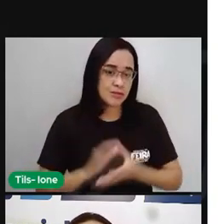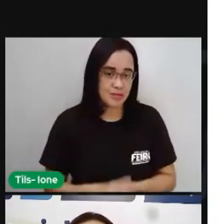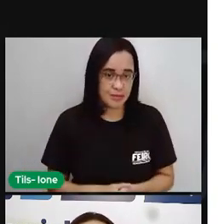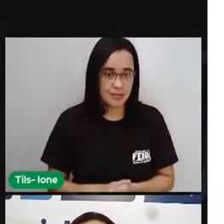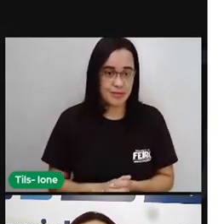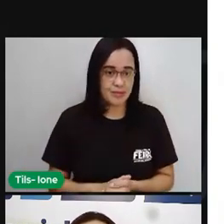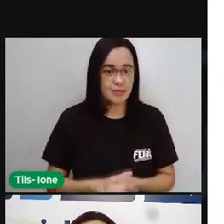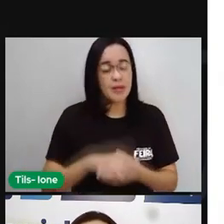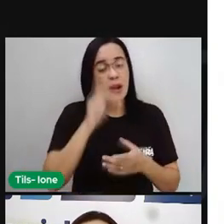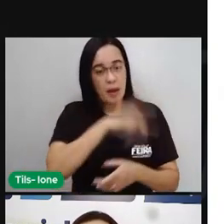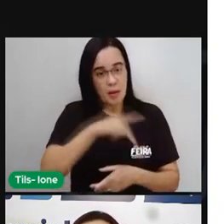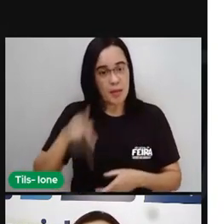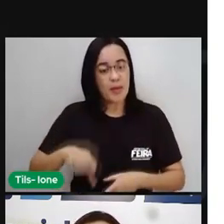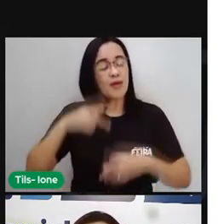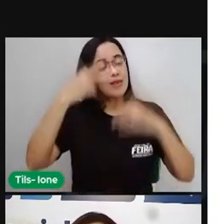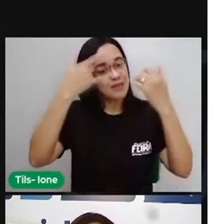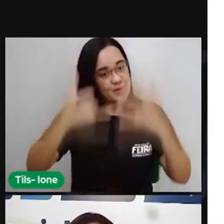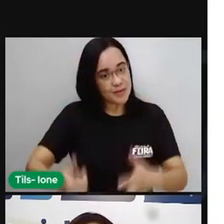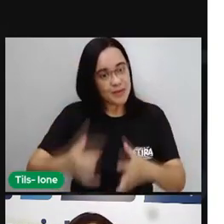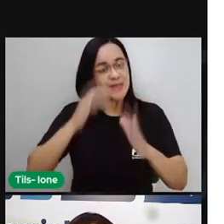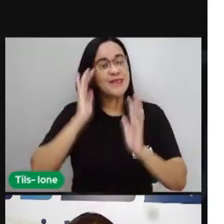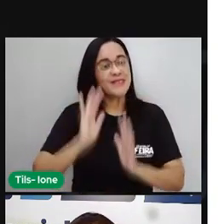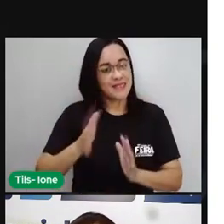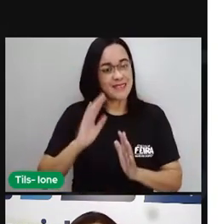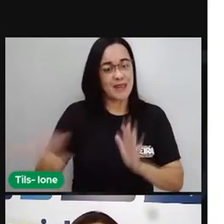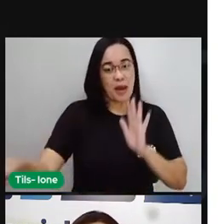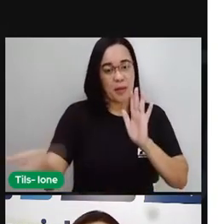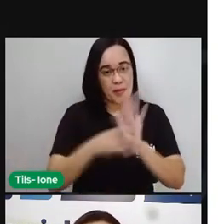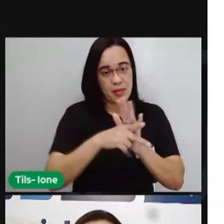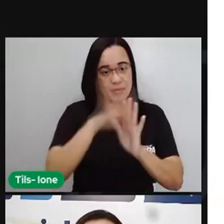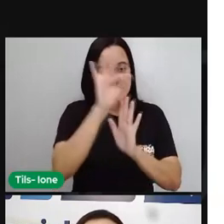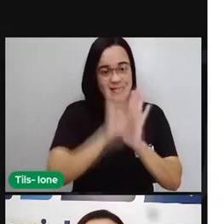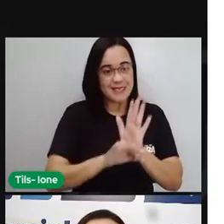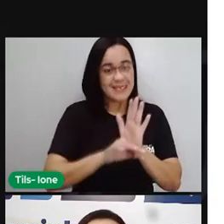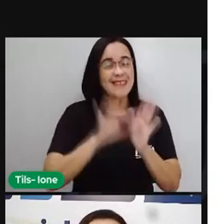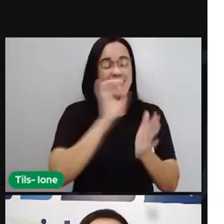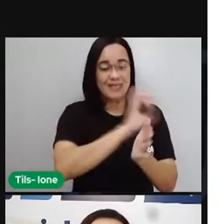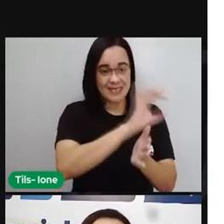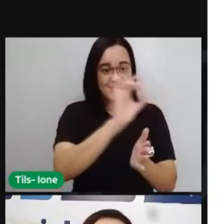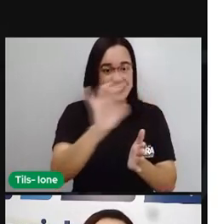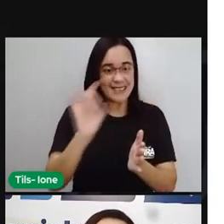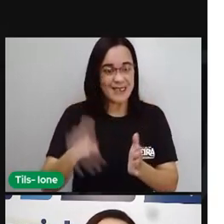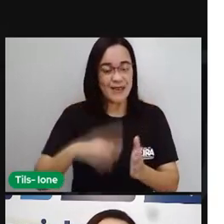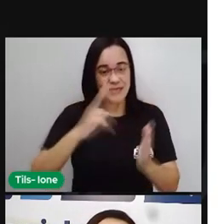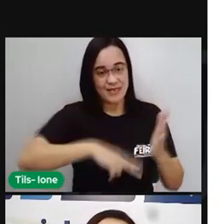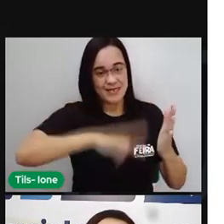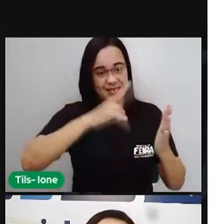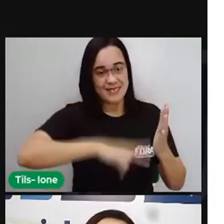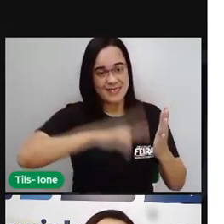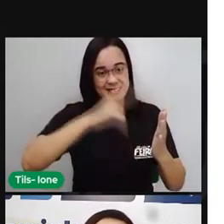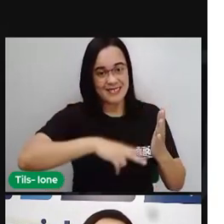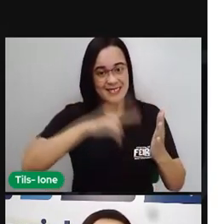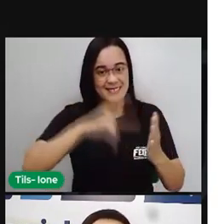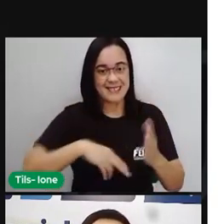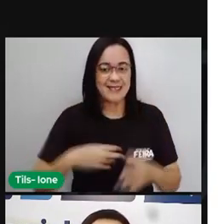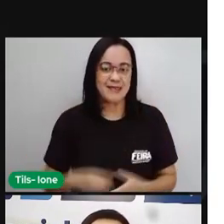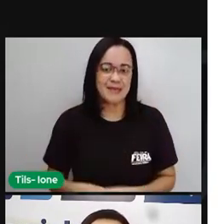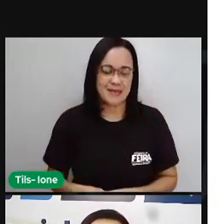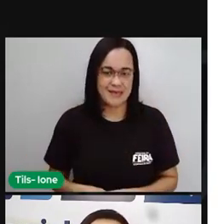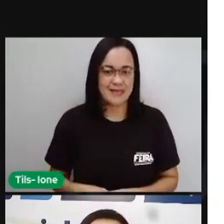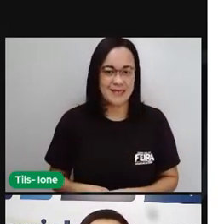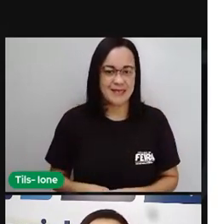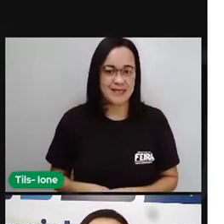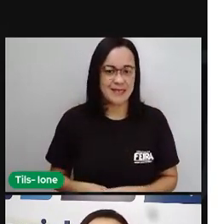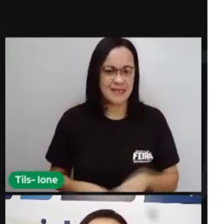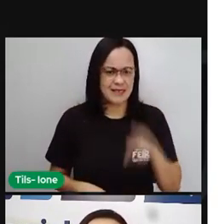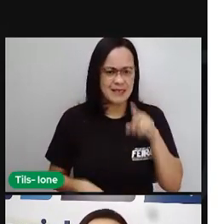né? Qual era o gênero a qual pertencem aí os textos que a Proleu fez a leitura. E aí a Pro volta